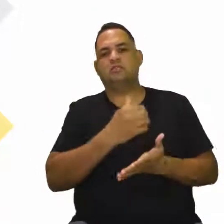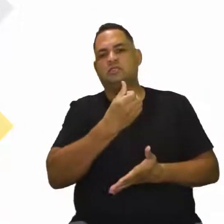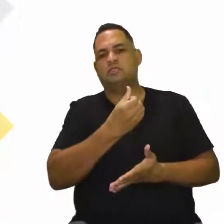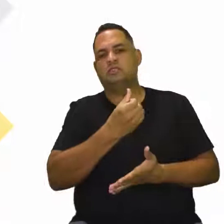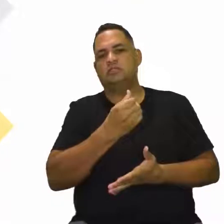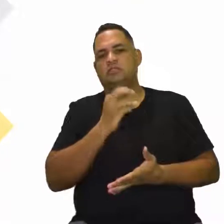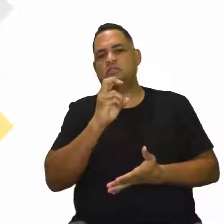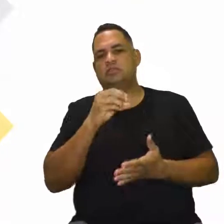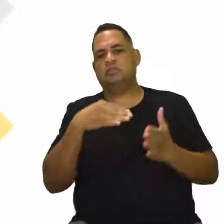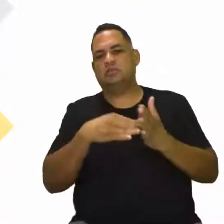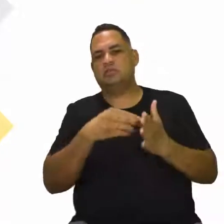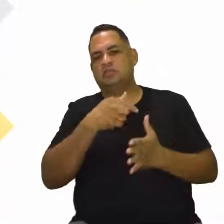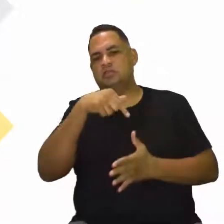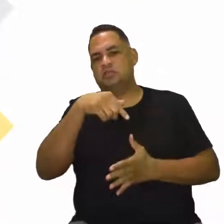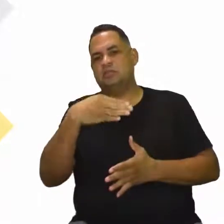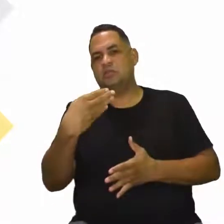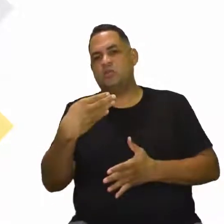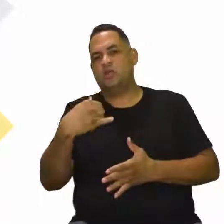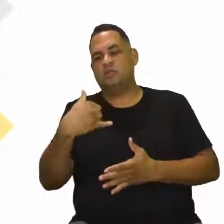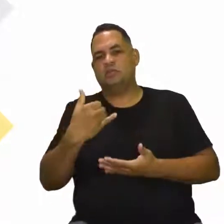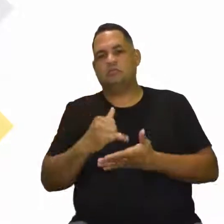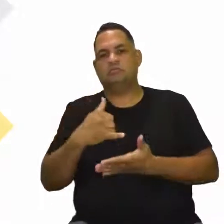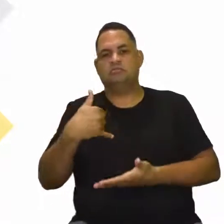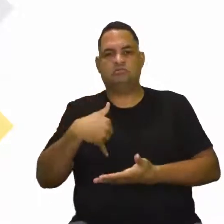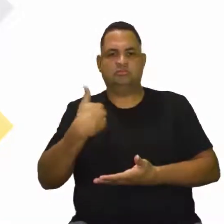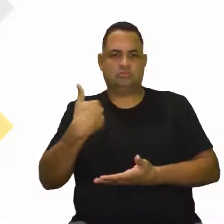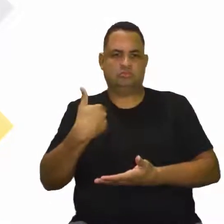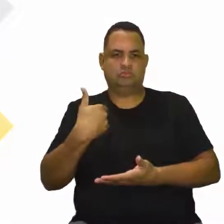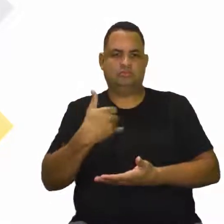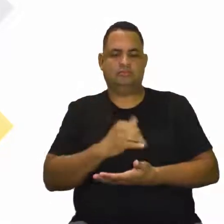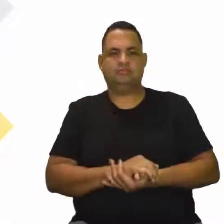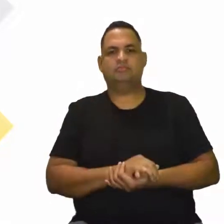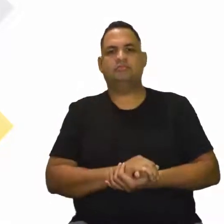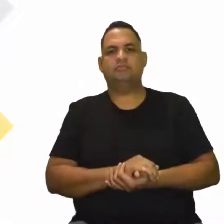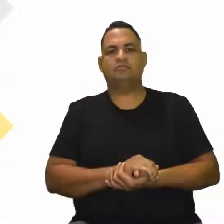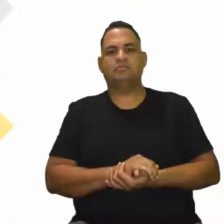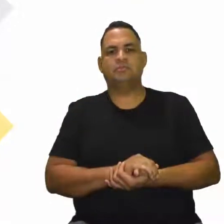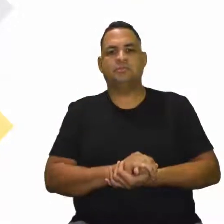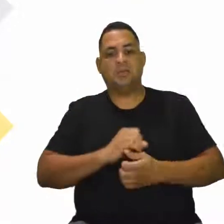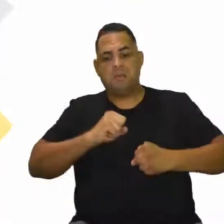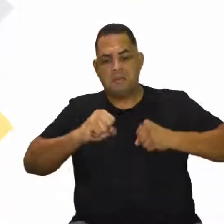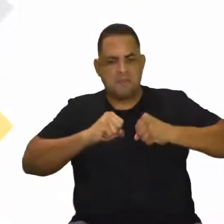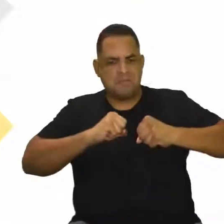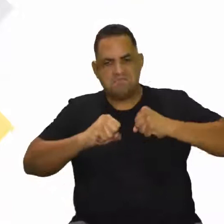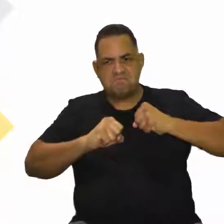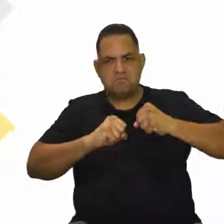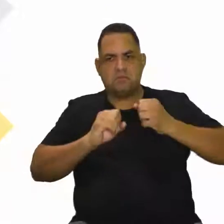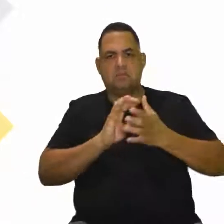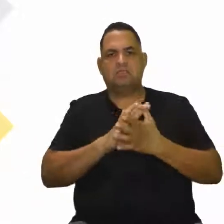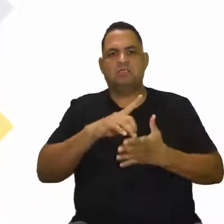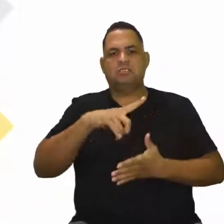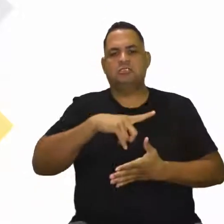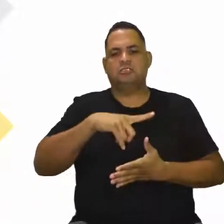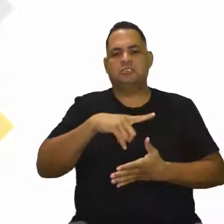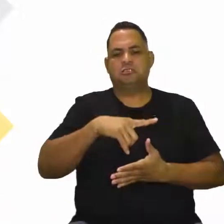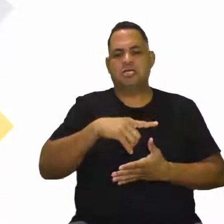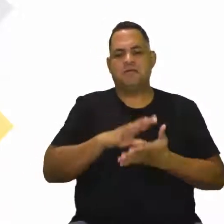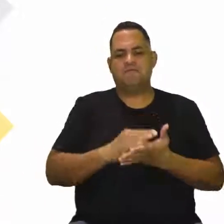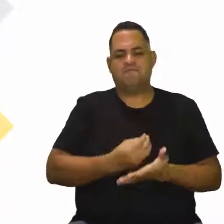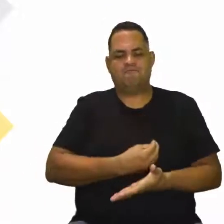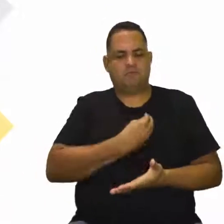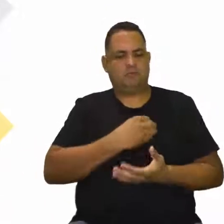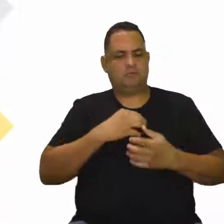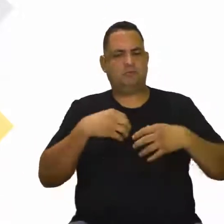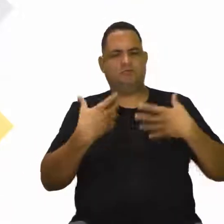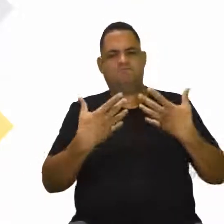65 e 74 anos. Certo? Eles são mais ativos, eles são cheios